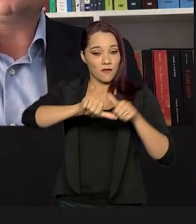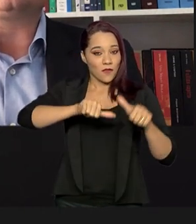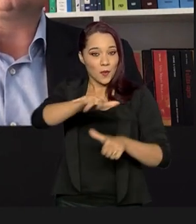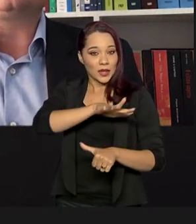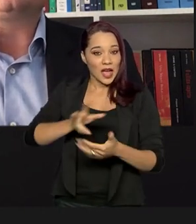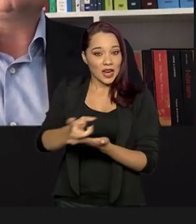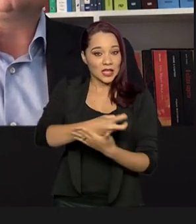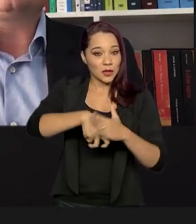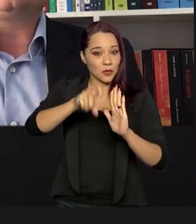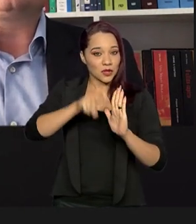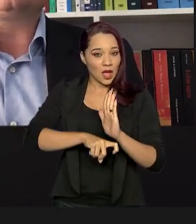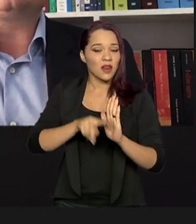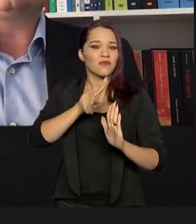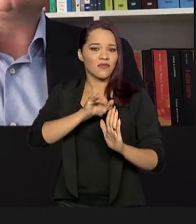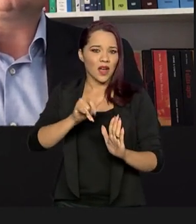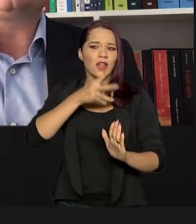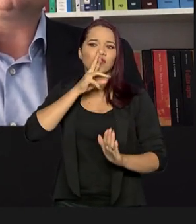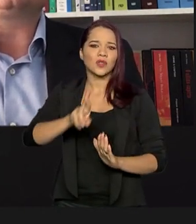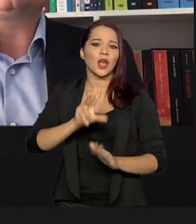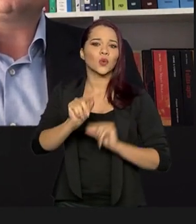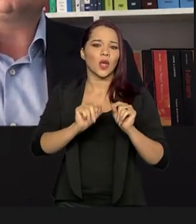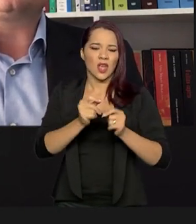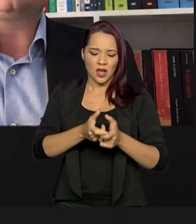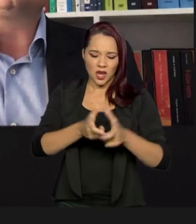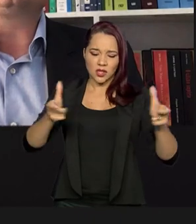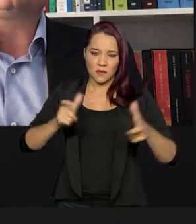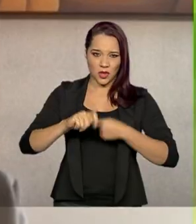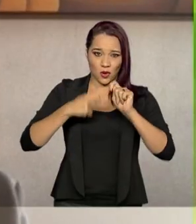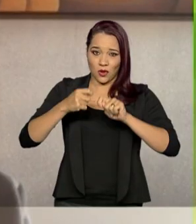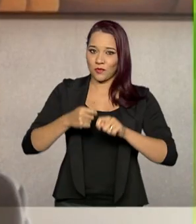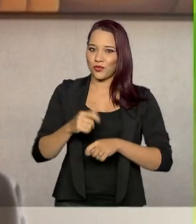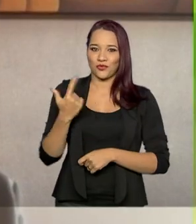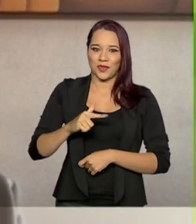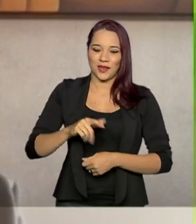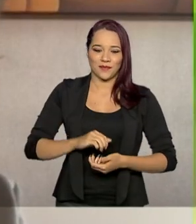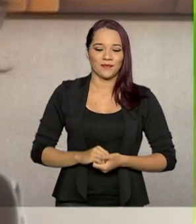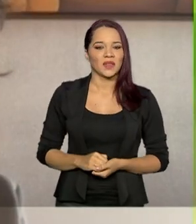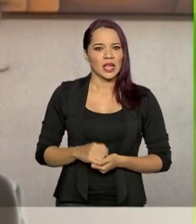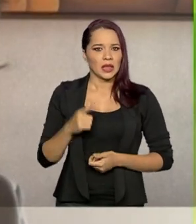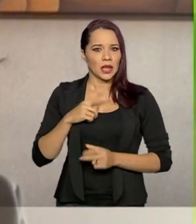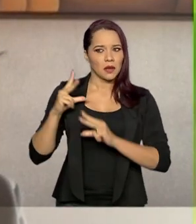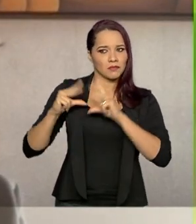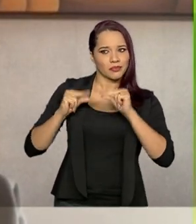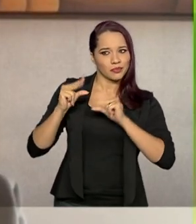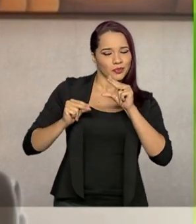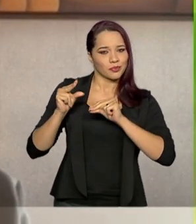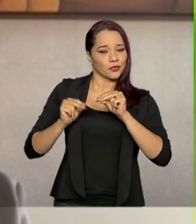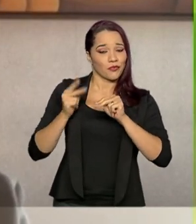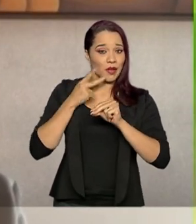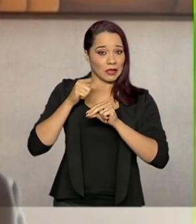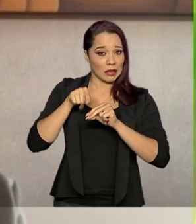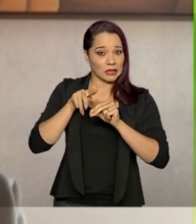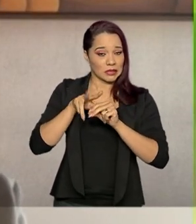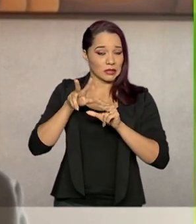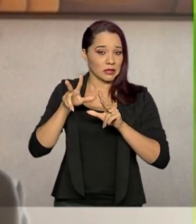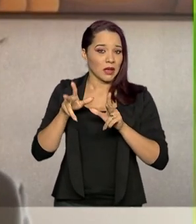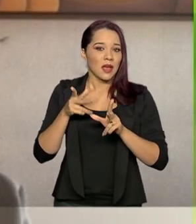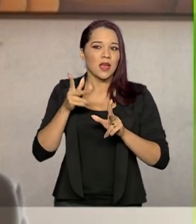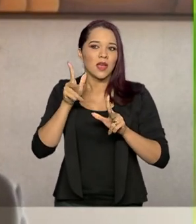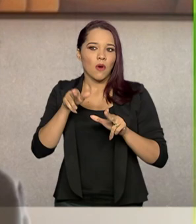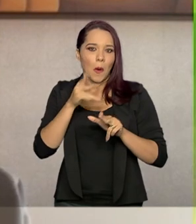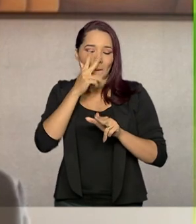tributária vai resultar em crescimento econômico. Esse é um primeiro ponto. Há um certo falatório nesse sentido, quase que como uma